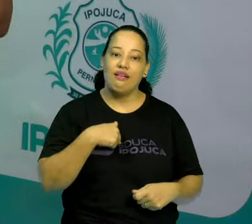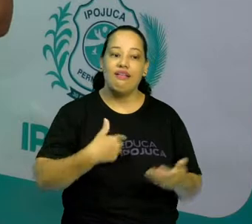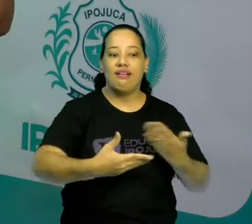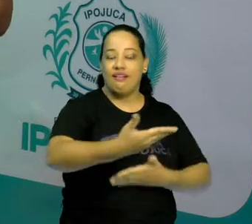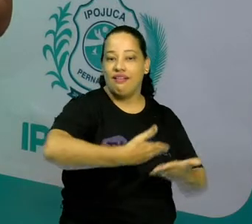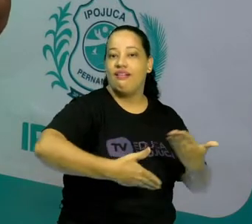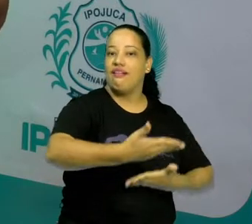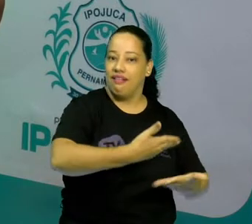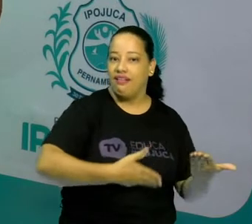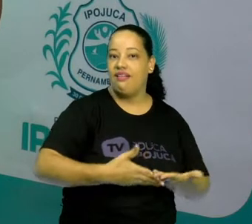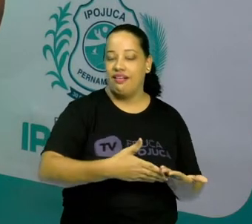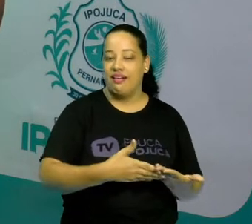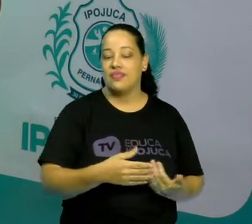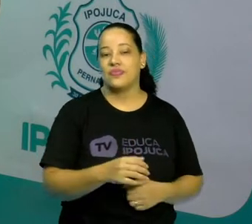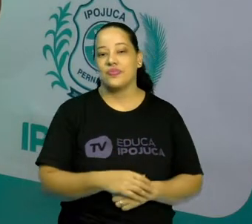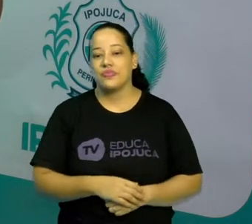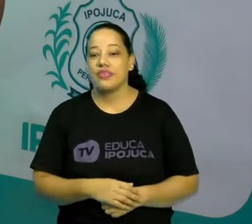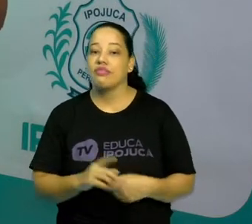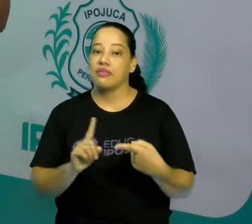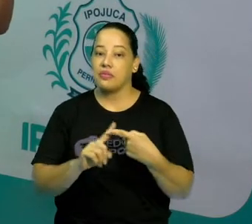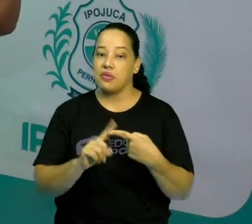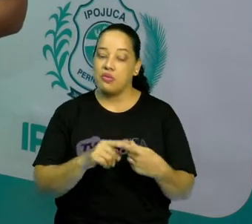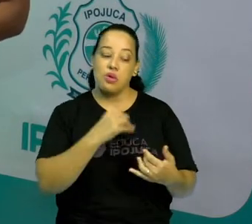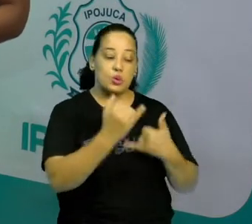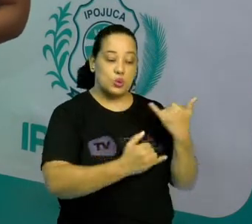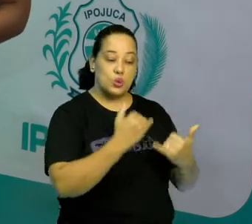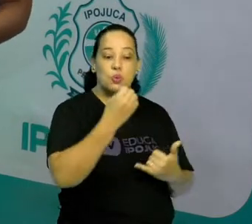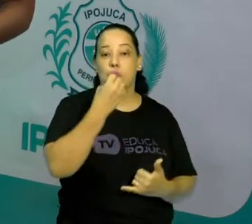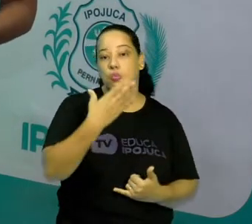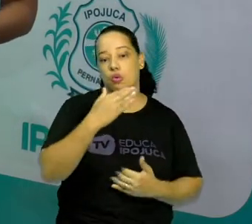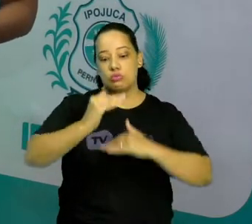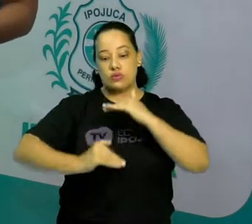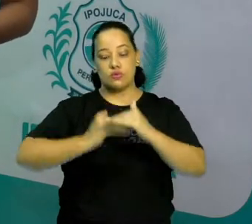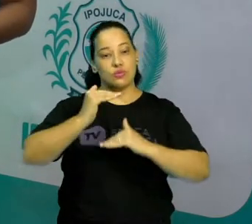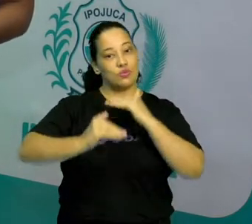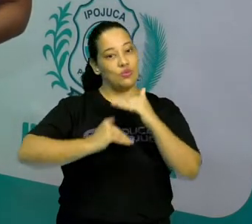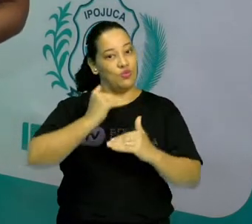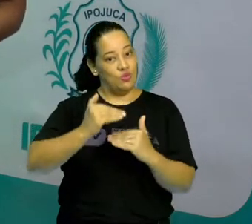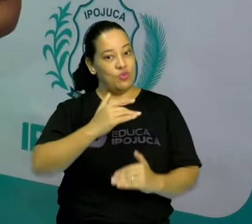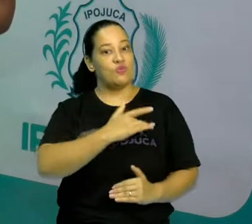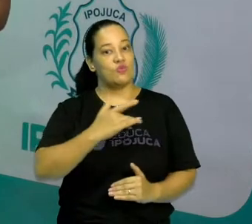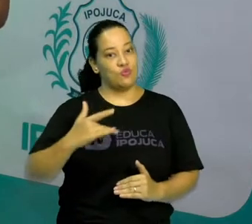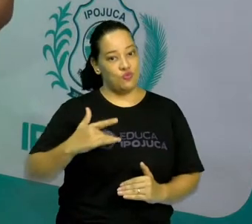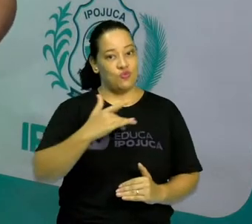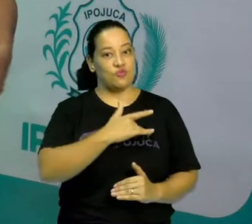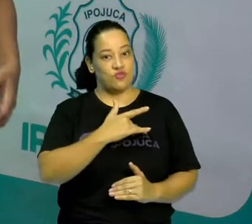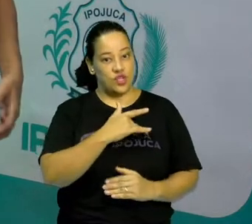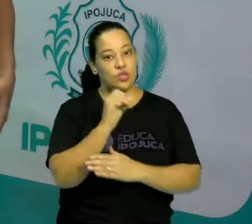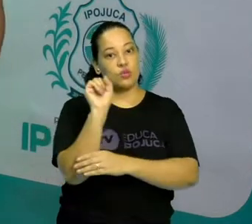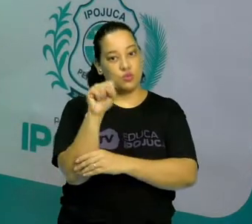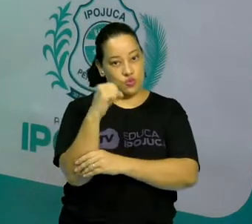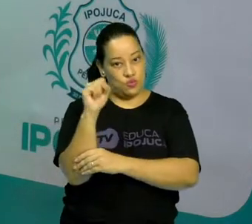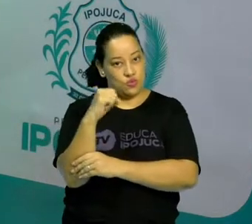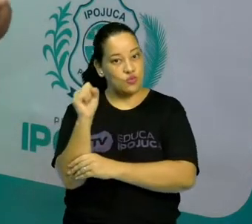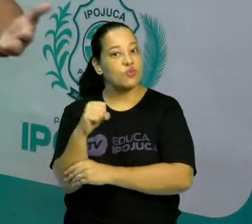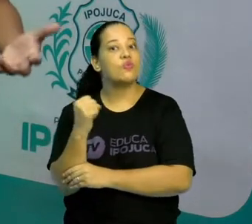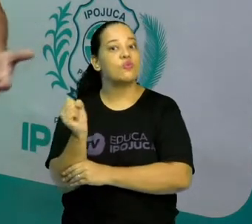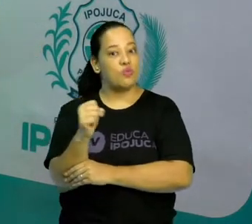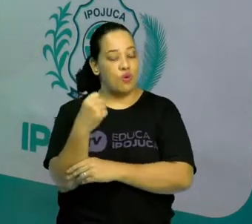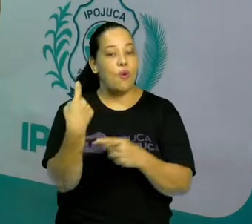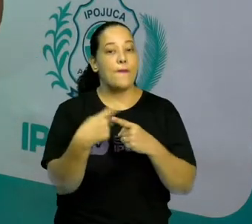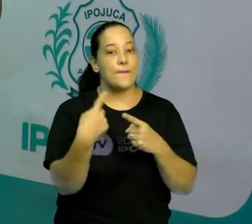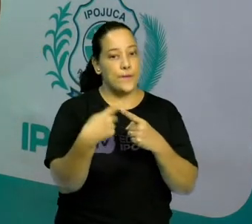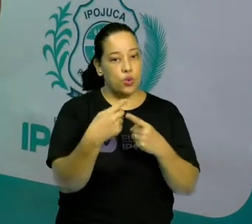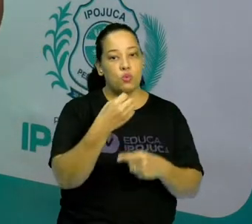Além disso, o jogo vai promover também o desenvolvimento físico, desenvolvimento motor, por todas as possibilidades de